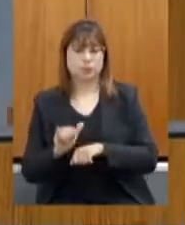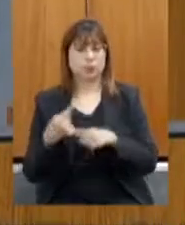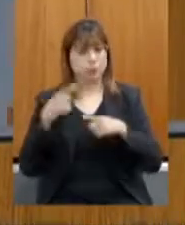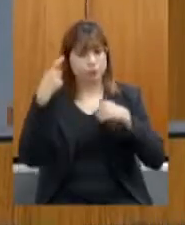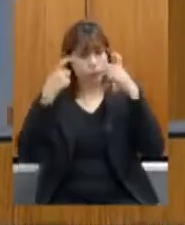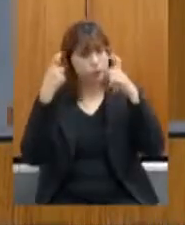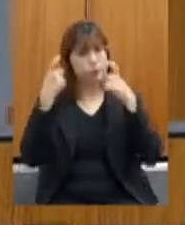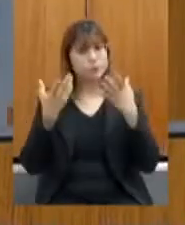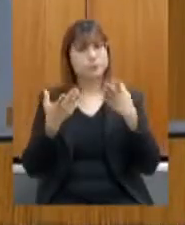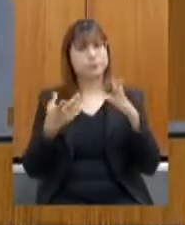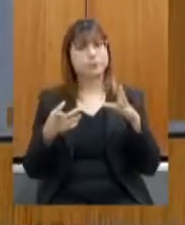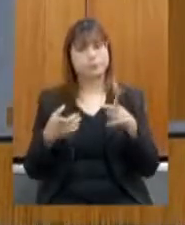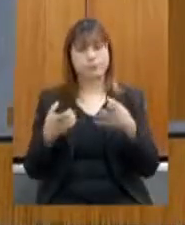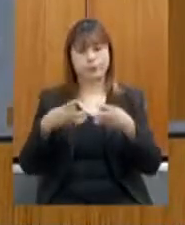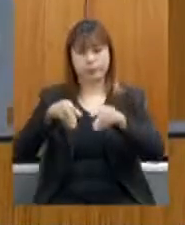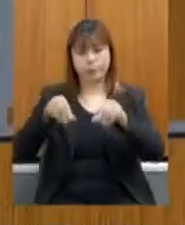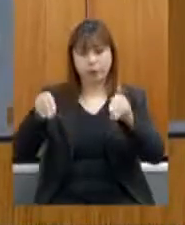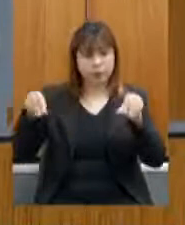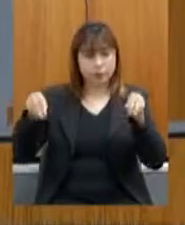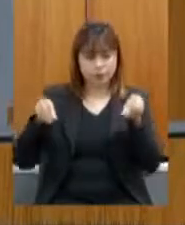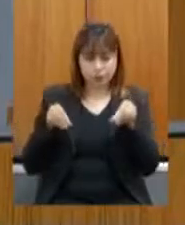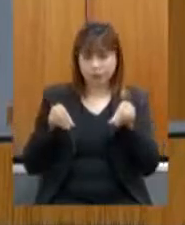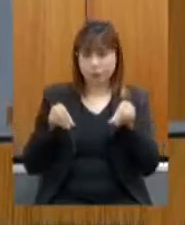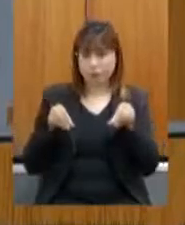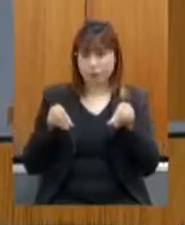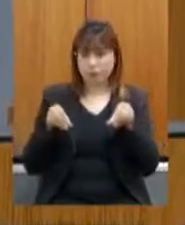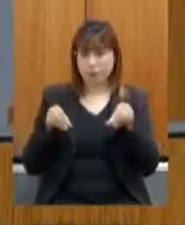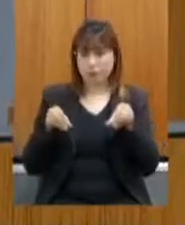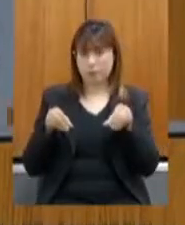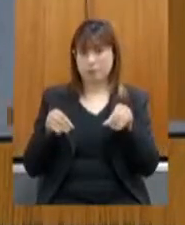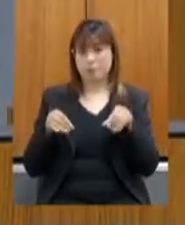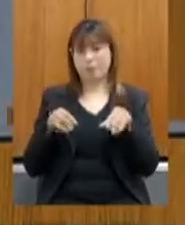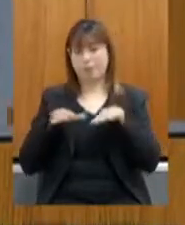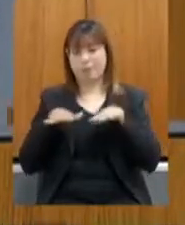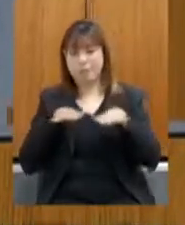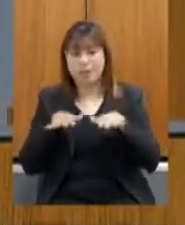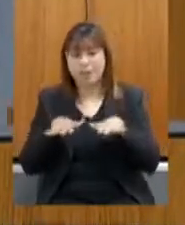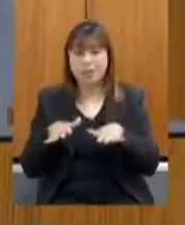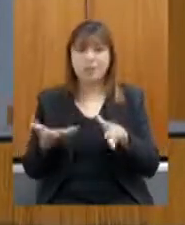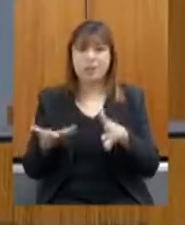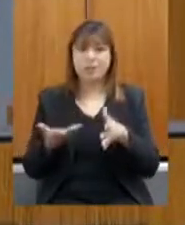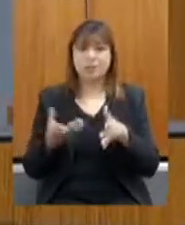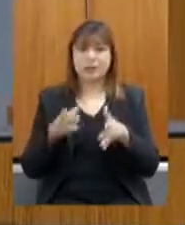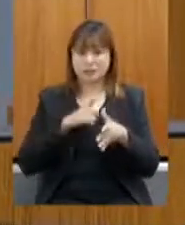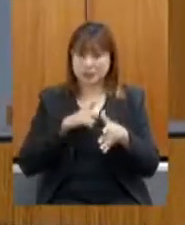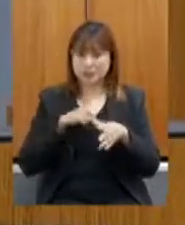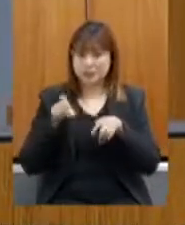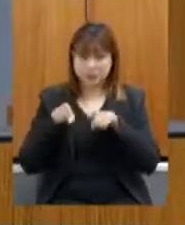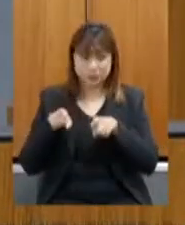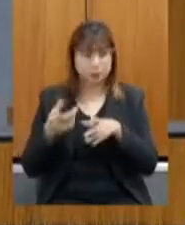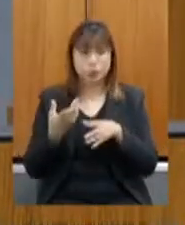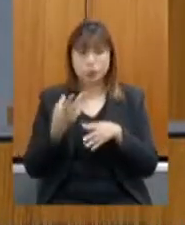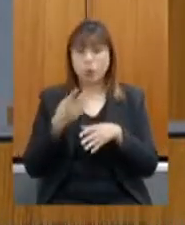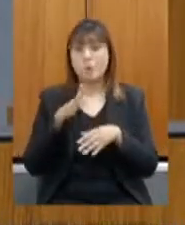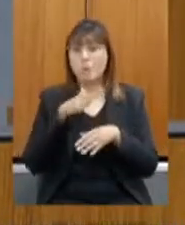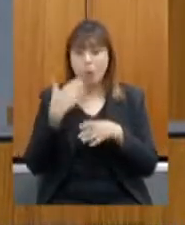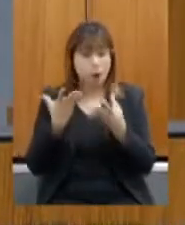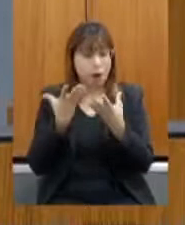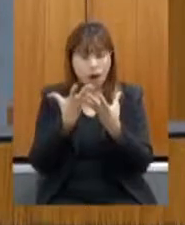Região de terras arenosas morreu, lá tem lavoura de três anos que morreu, isso nunca existiu na história.